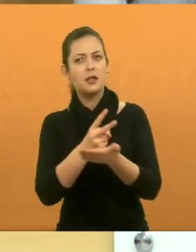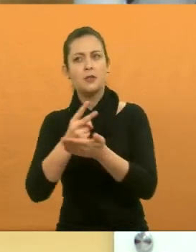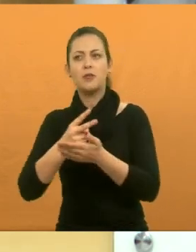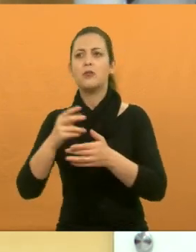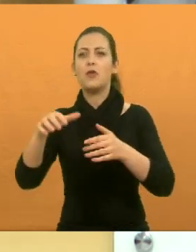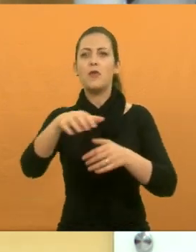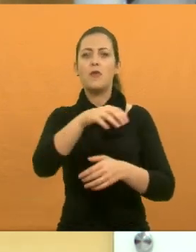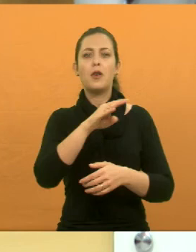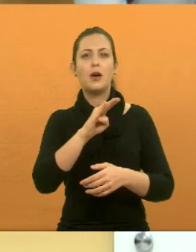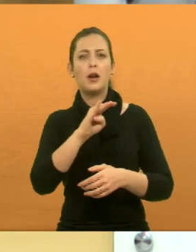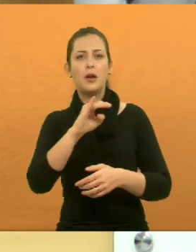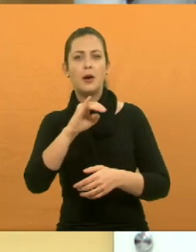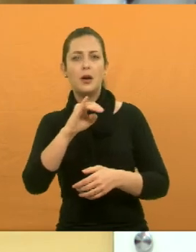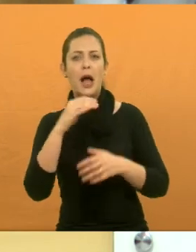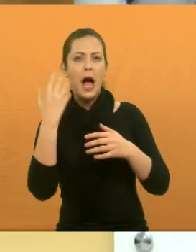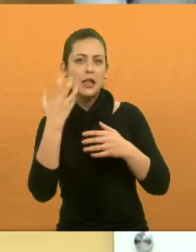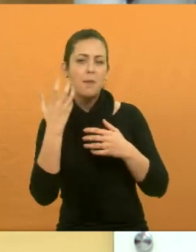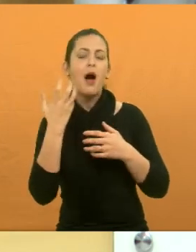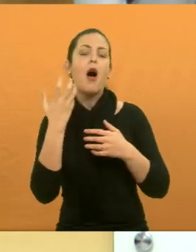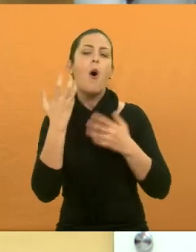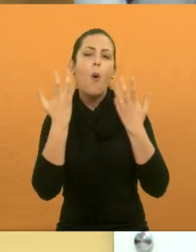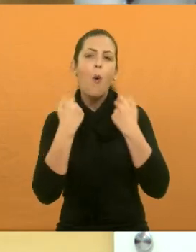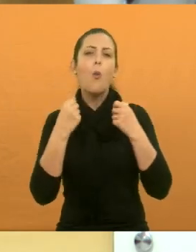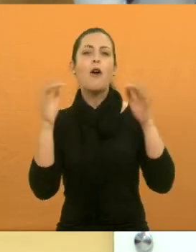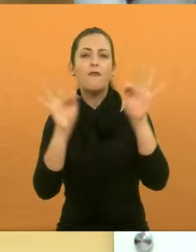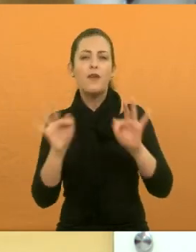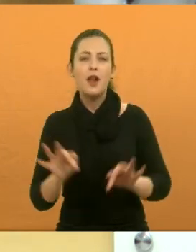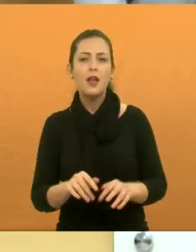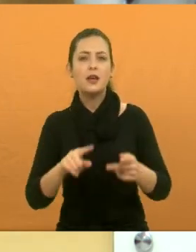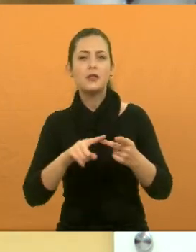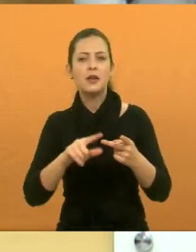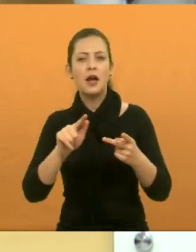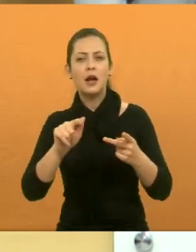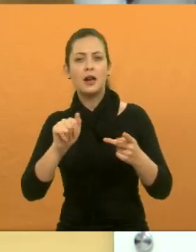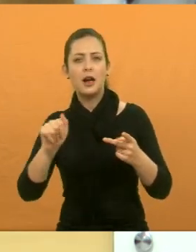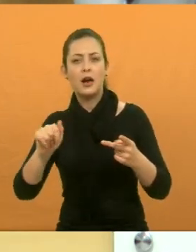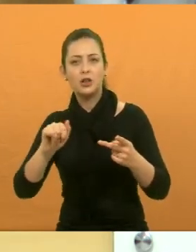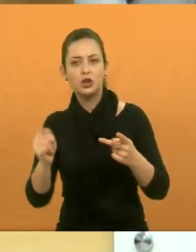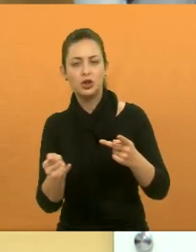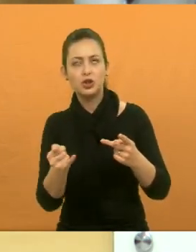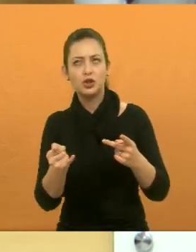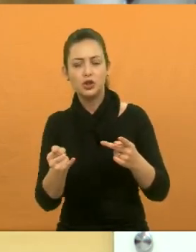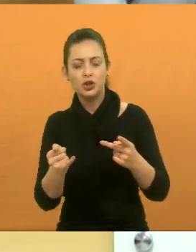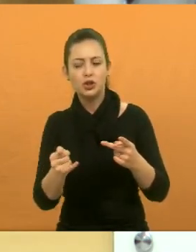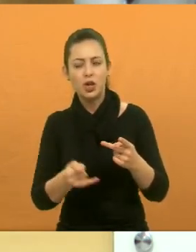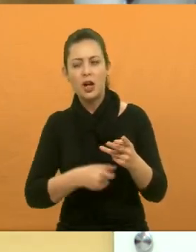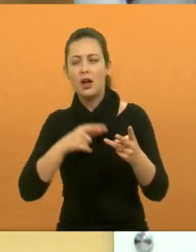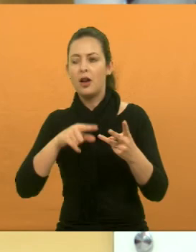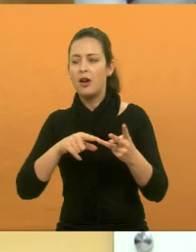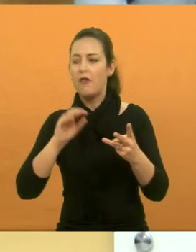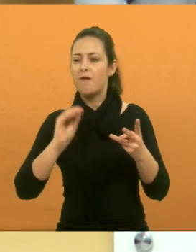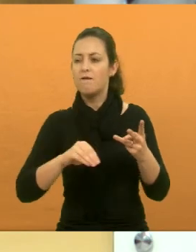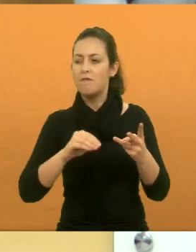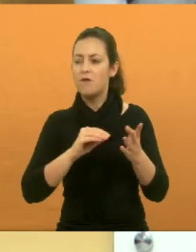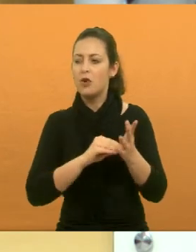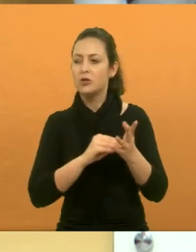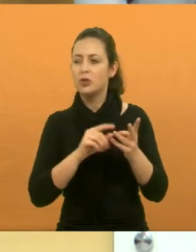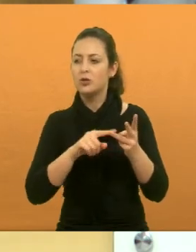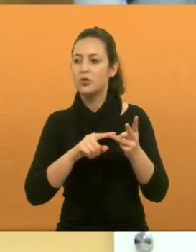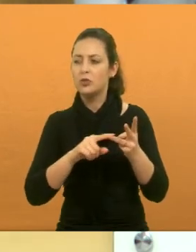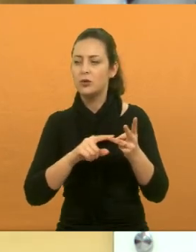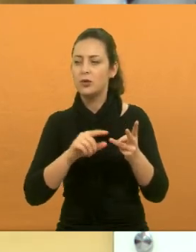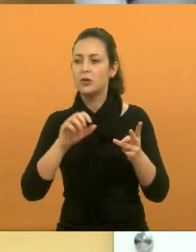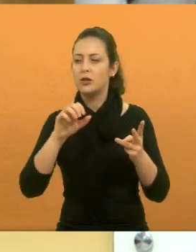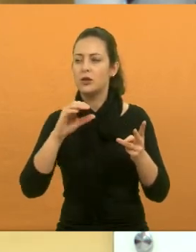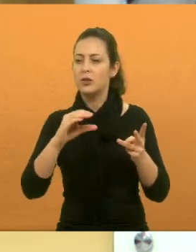A Bicho Feliz, a APA, a GAG, e está faltando uma. Cantinho da